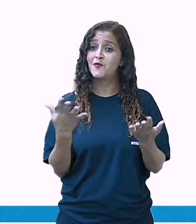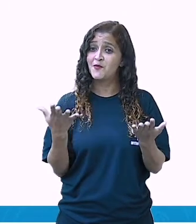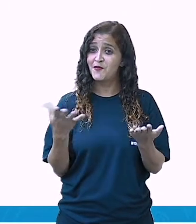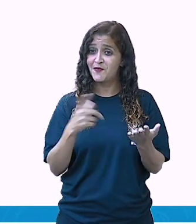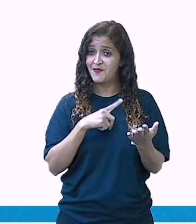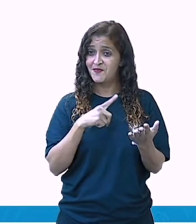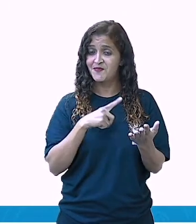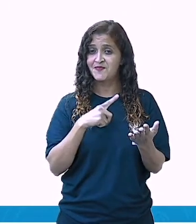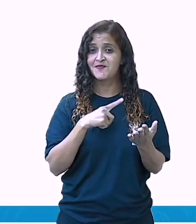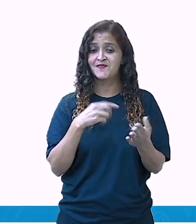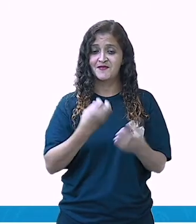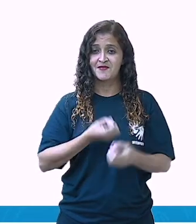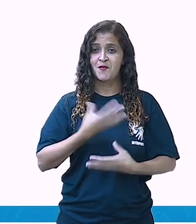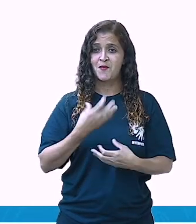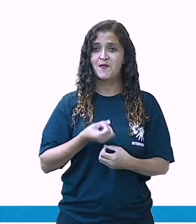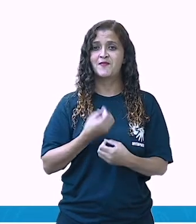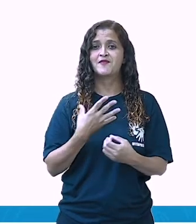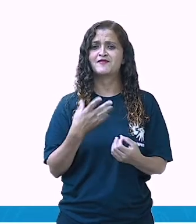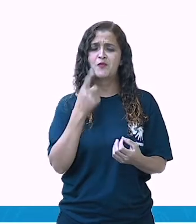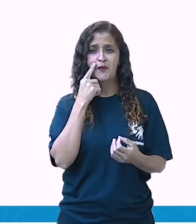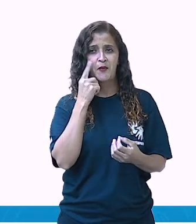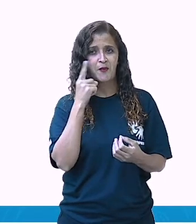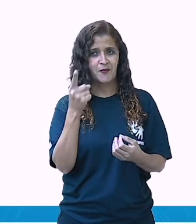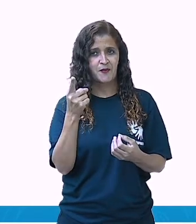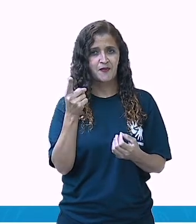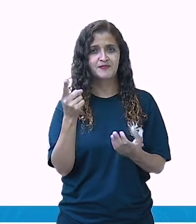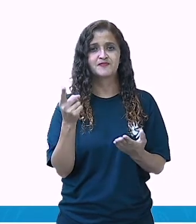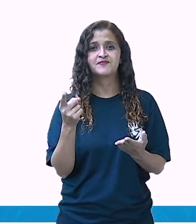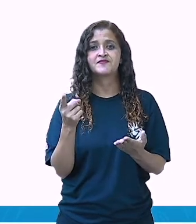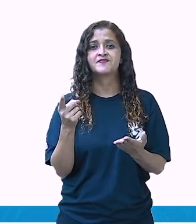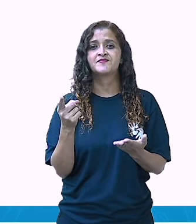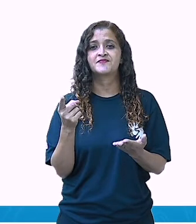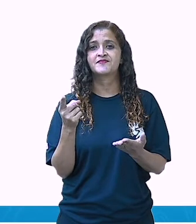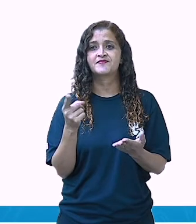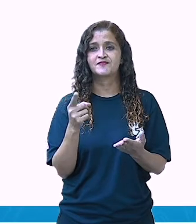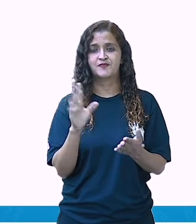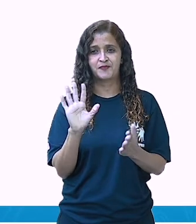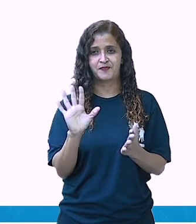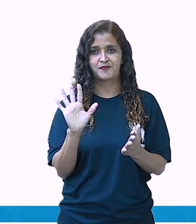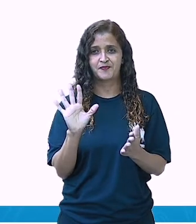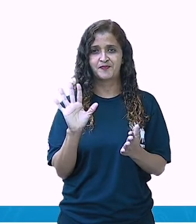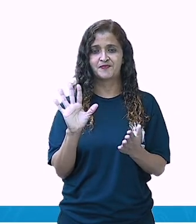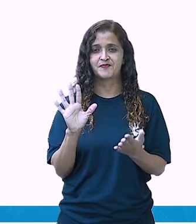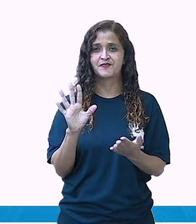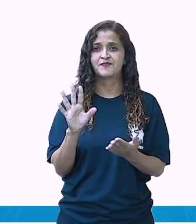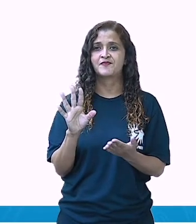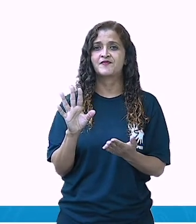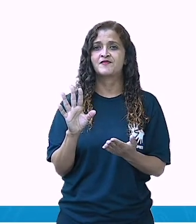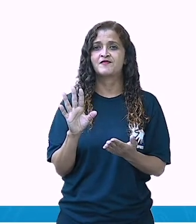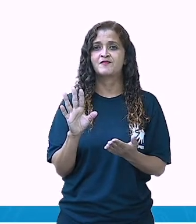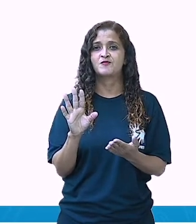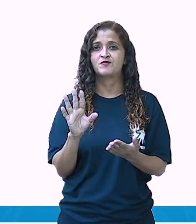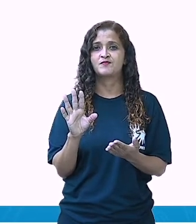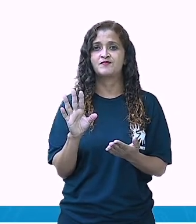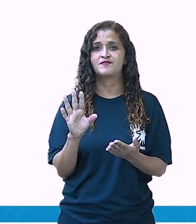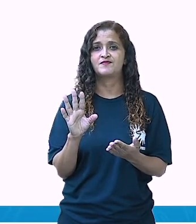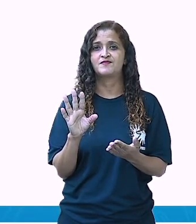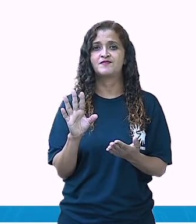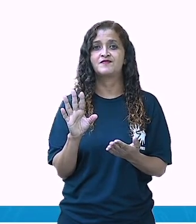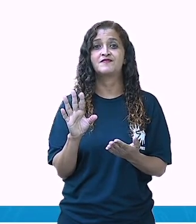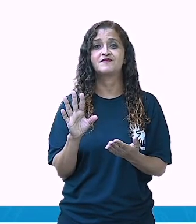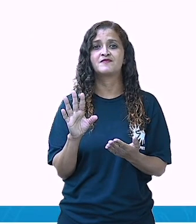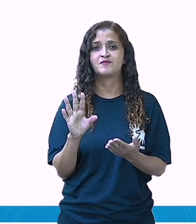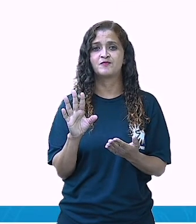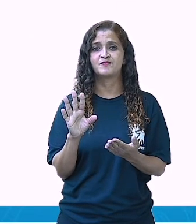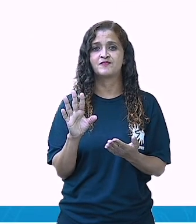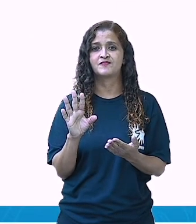tem esse poema, Leilão de Jardim, de Cecília Meirelles? Vamos contar aqui. Aqui já vai aparecer para vocês, mas eu quero